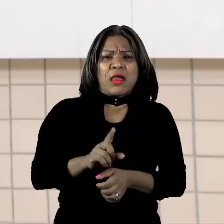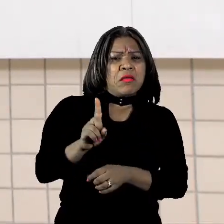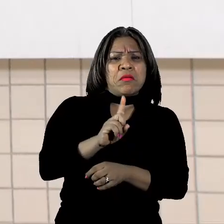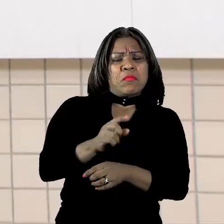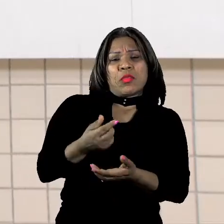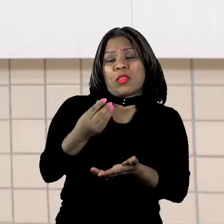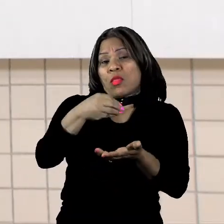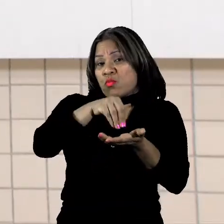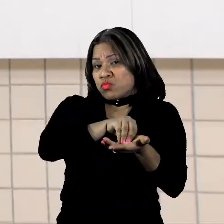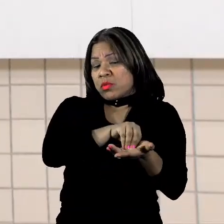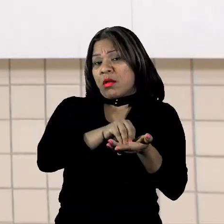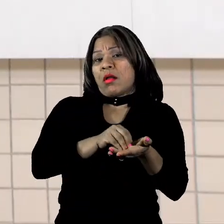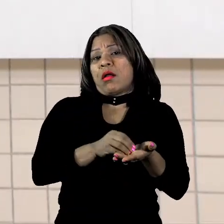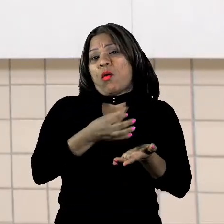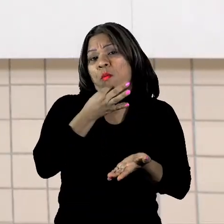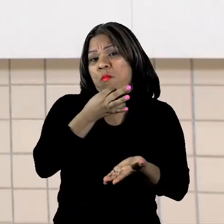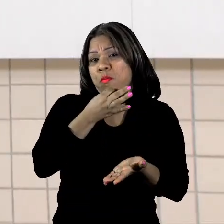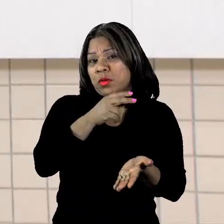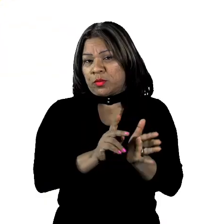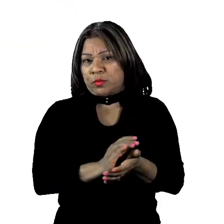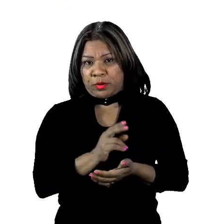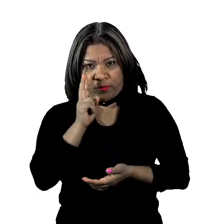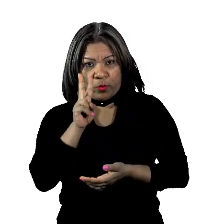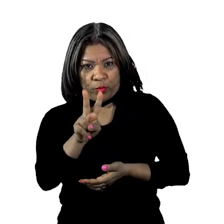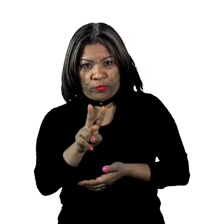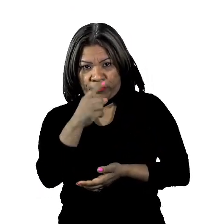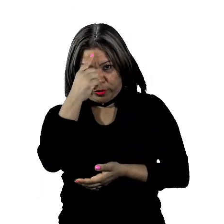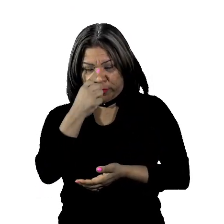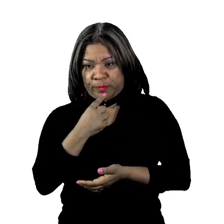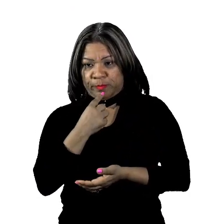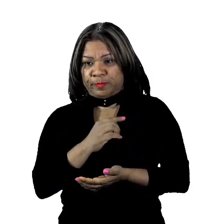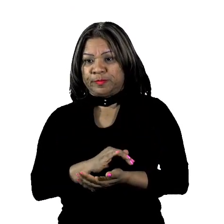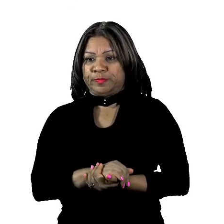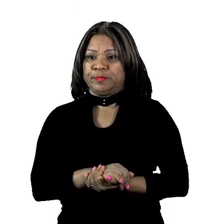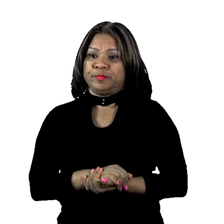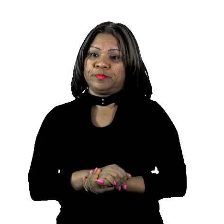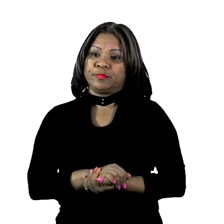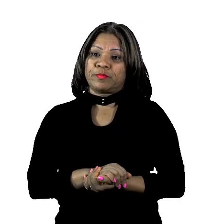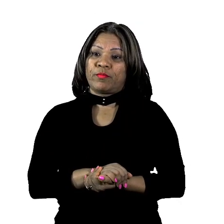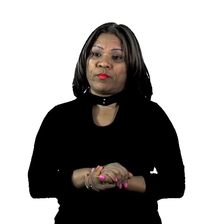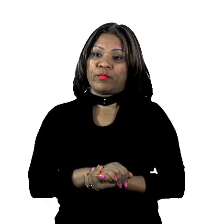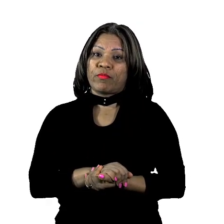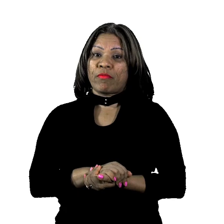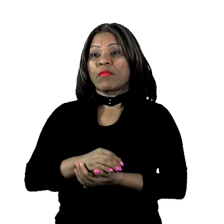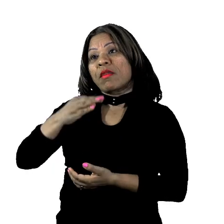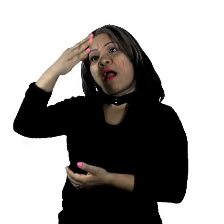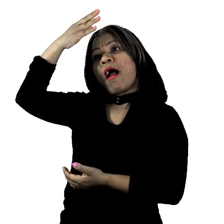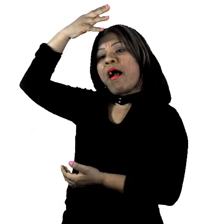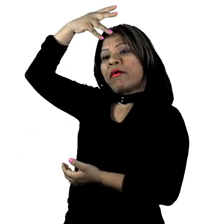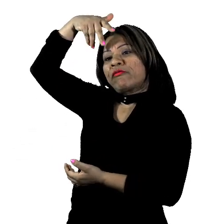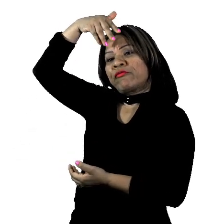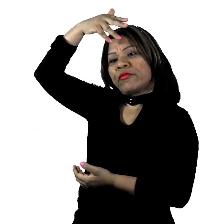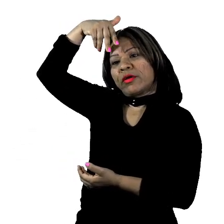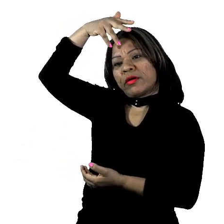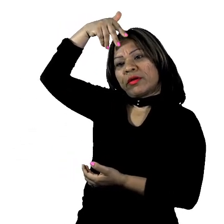o texto que aparecerá aí na sua tela. Fava, você pode fazer a leitura do título do texto para